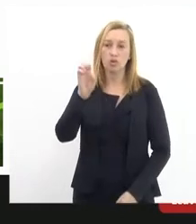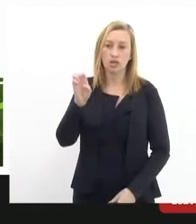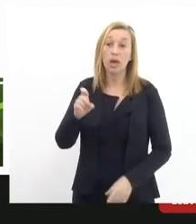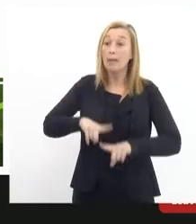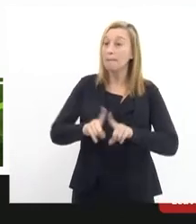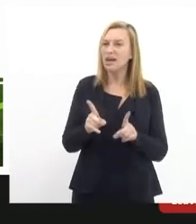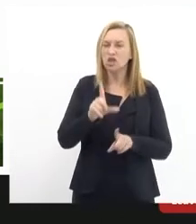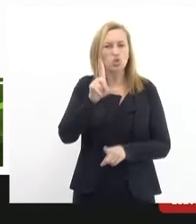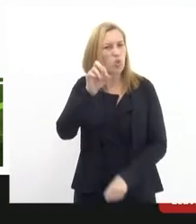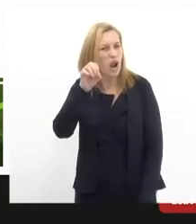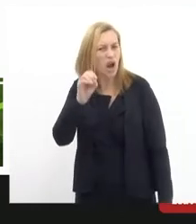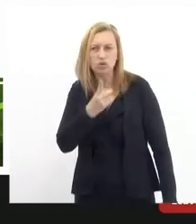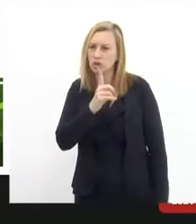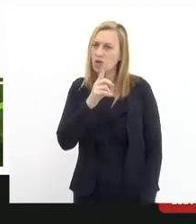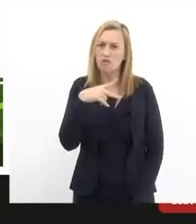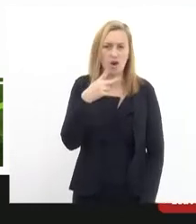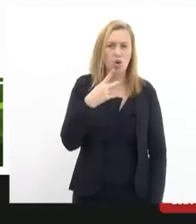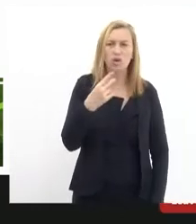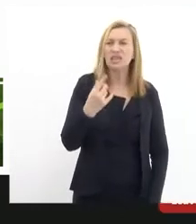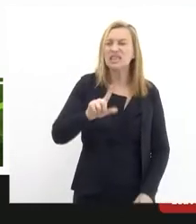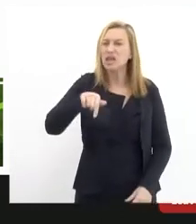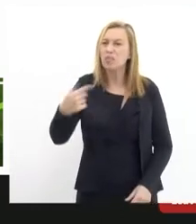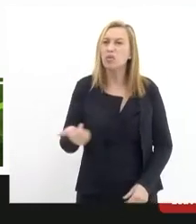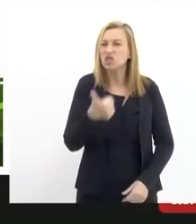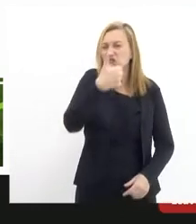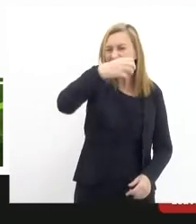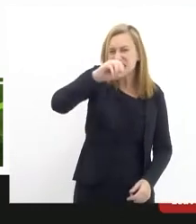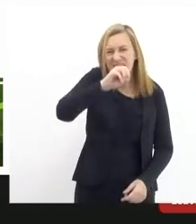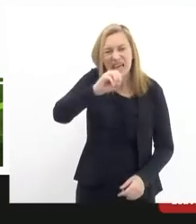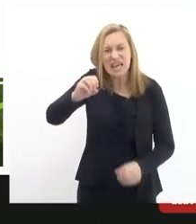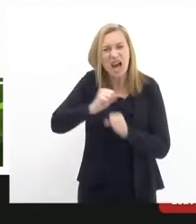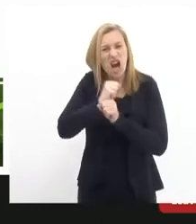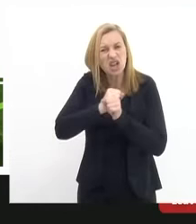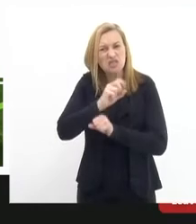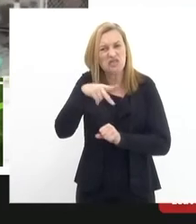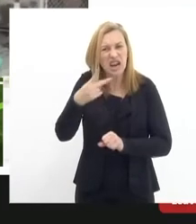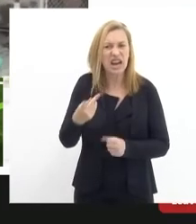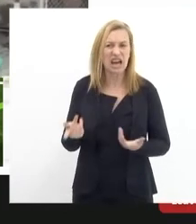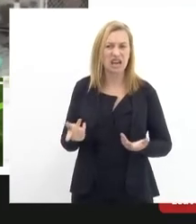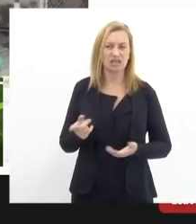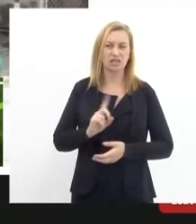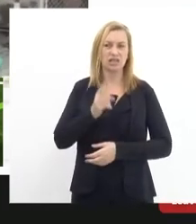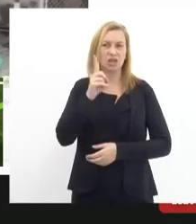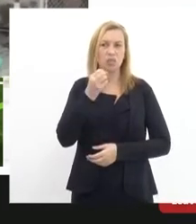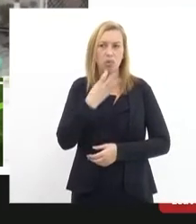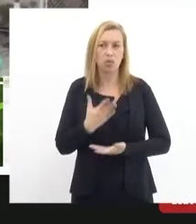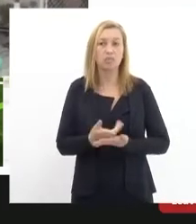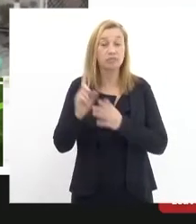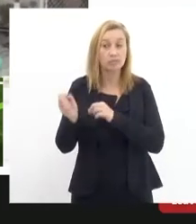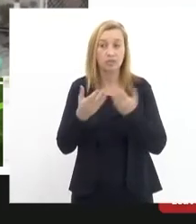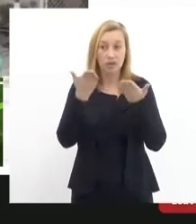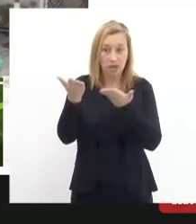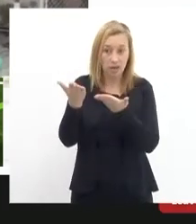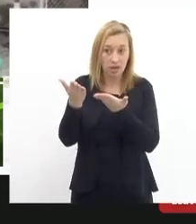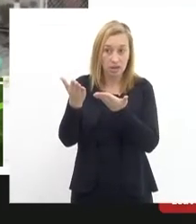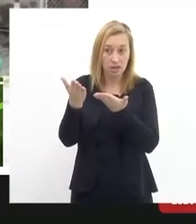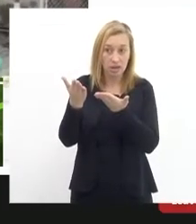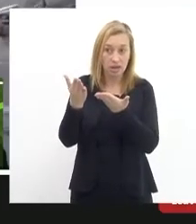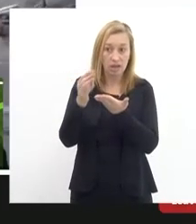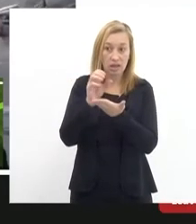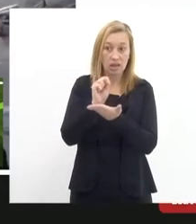verdade, eles não são. Depois de 100 anos de dizer que eles são inseguros, vamos adiante. Isso é de Santos.